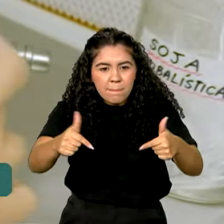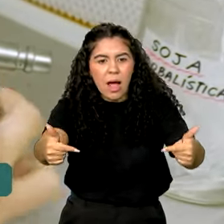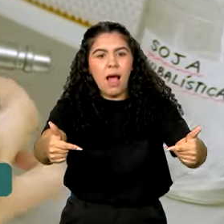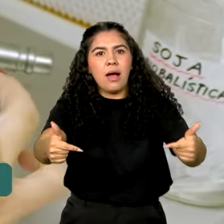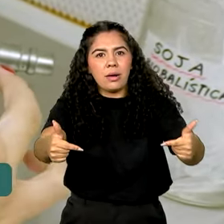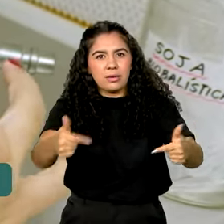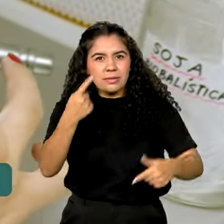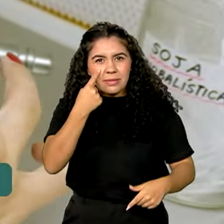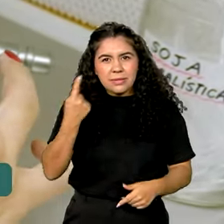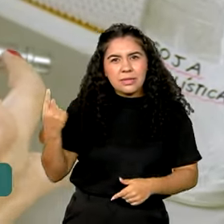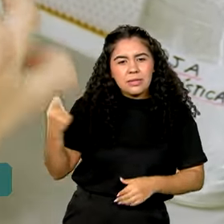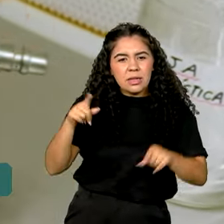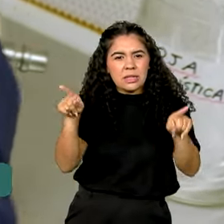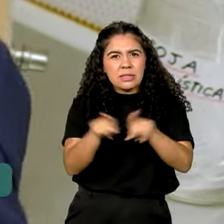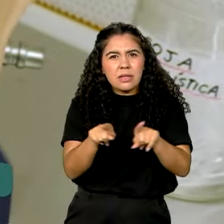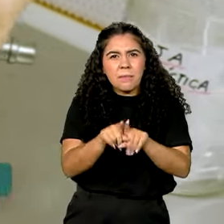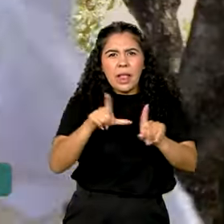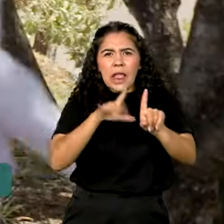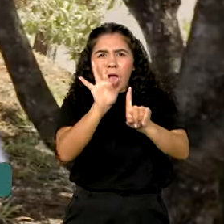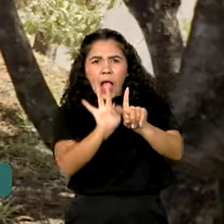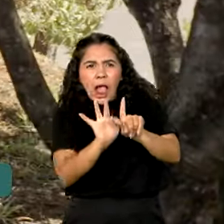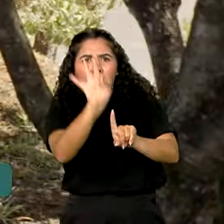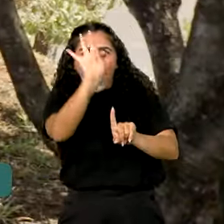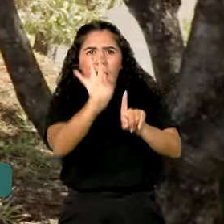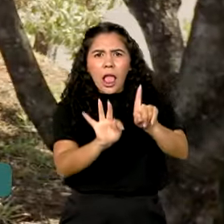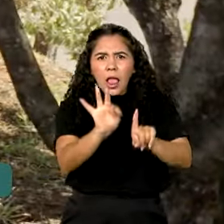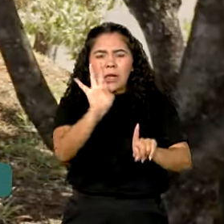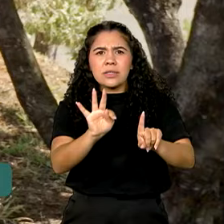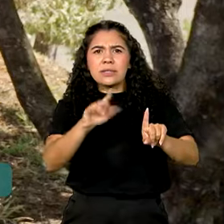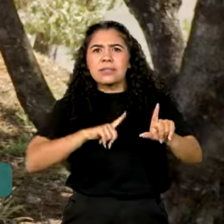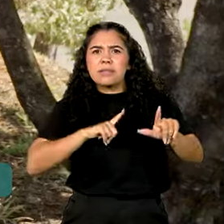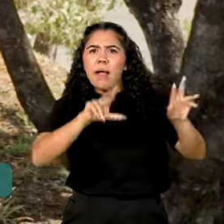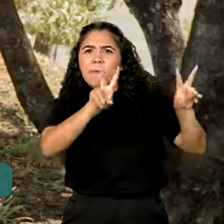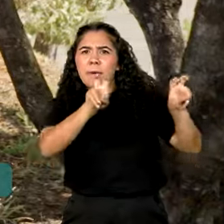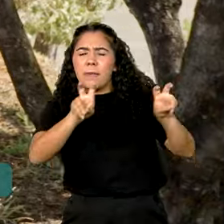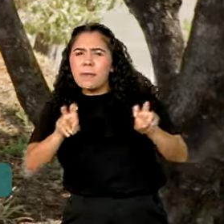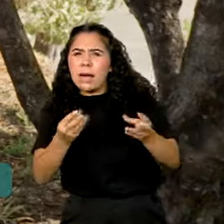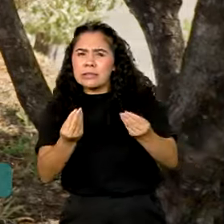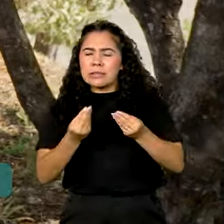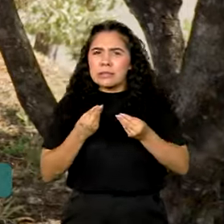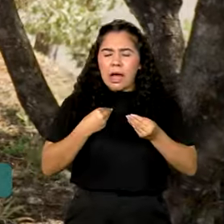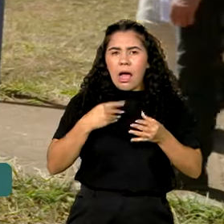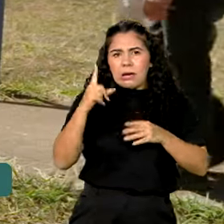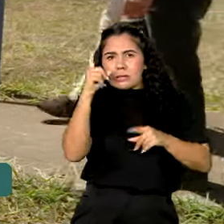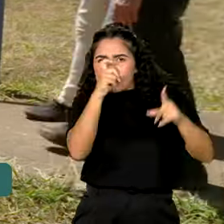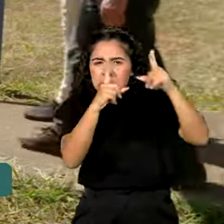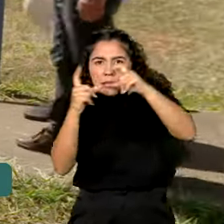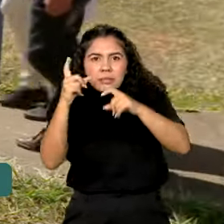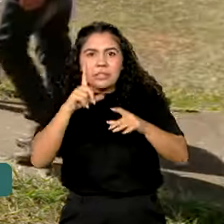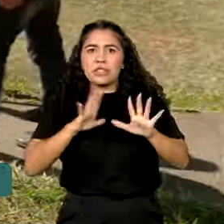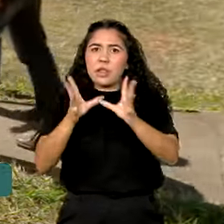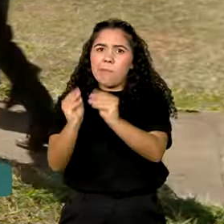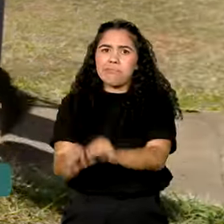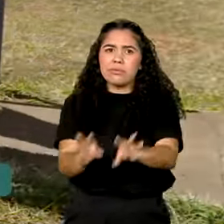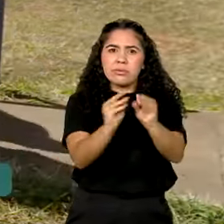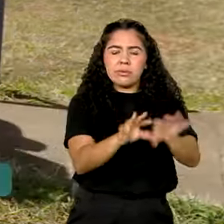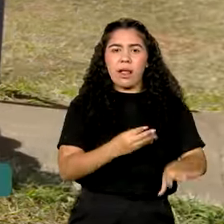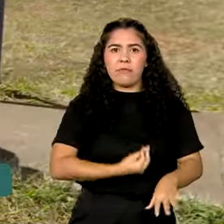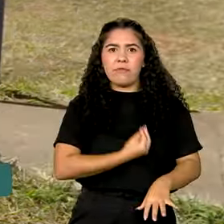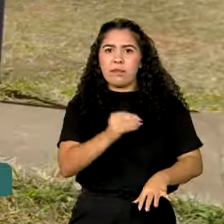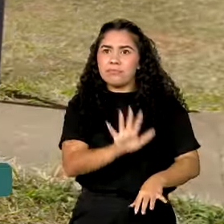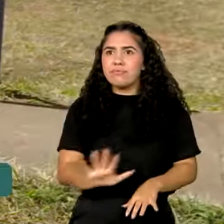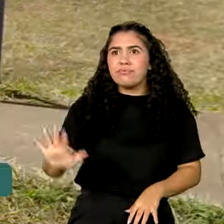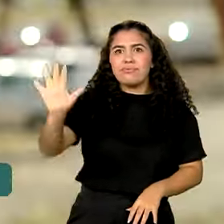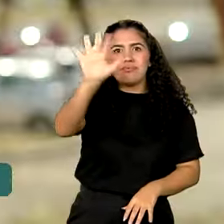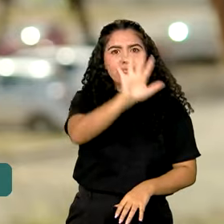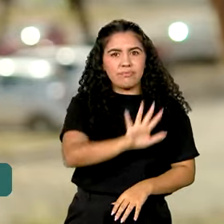Desertificação, inundações, altas temperaturas, essas são algumas das dificuldades que já afetam a vida em diferentes partes do